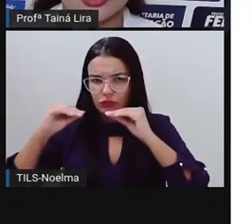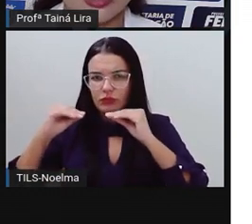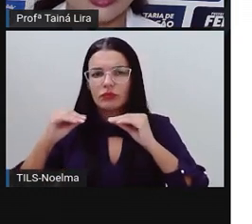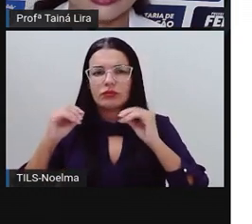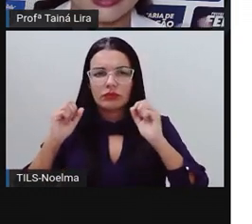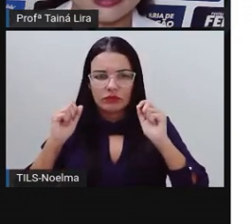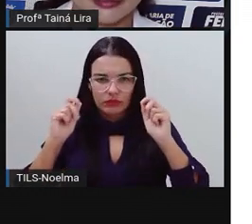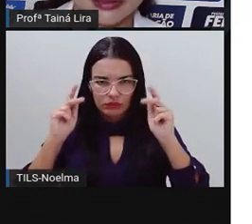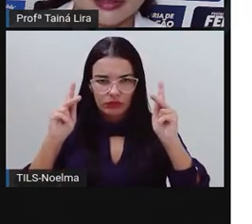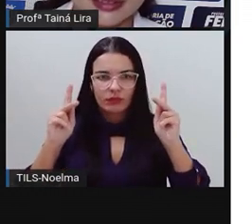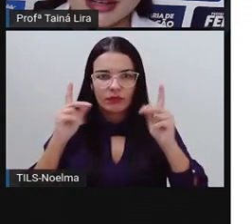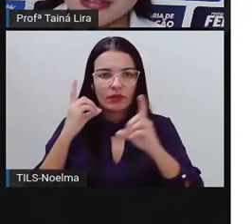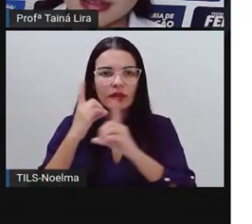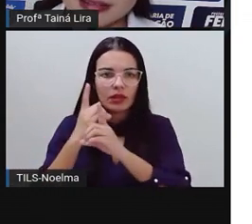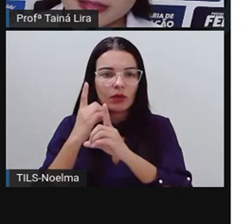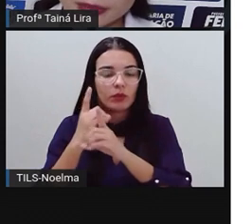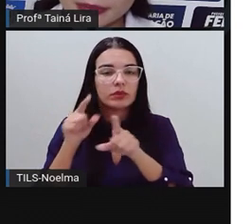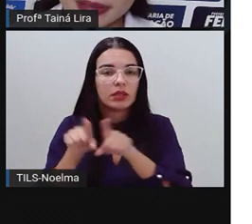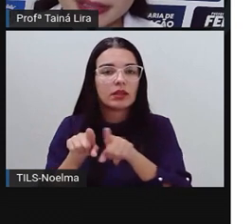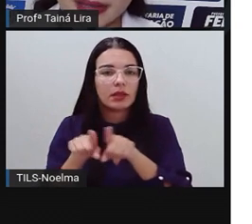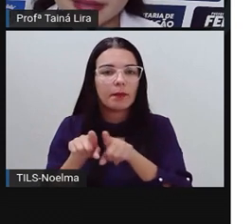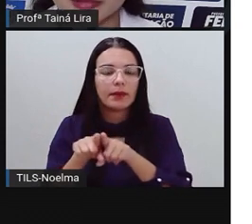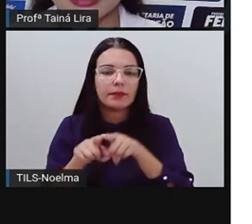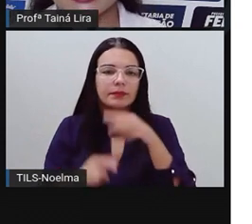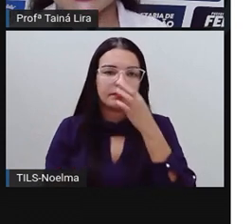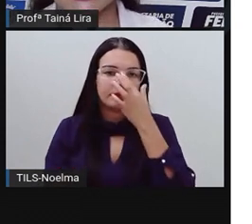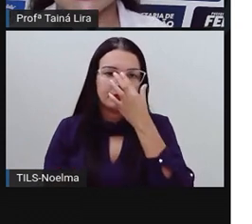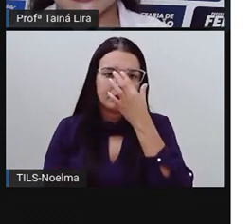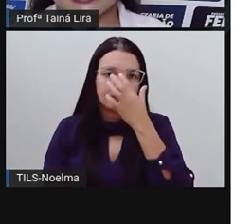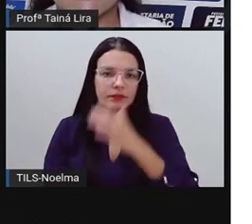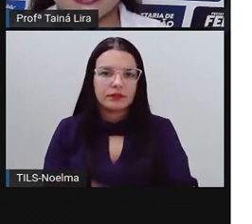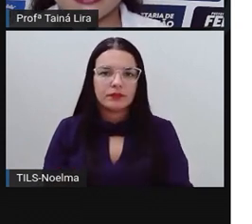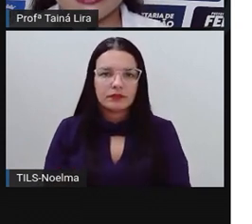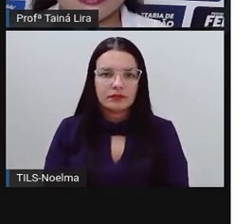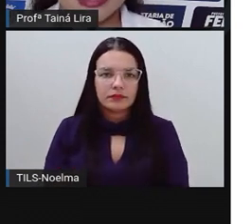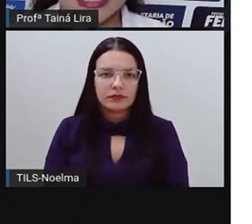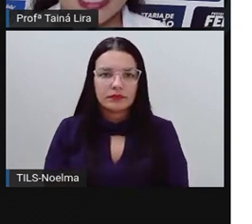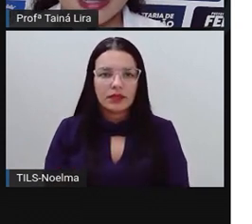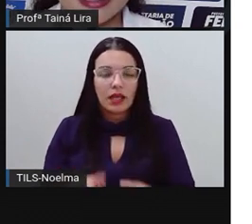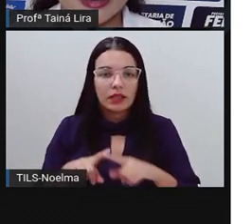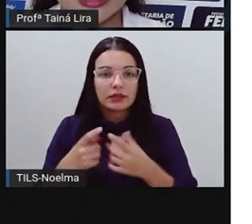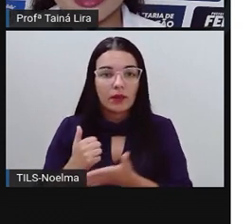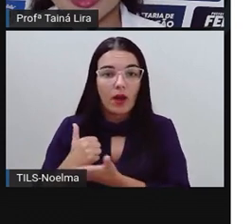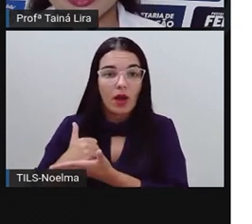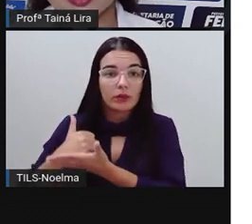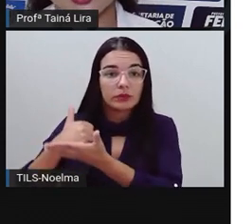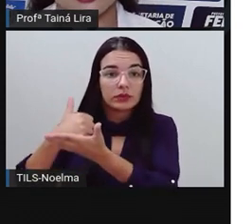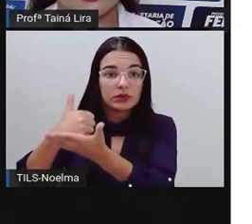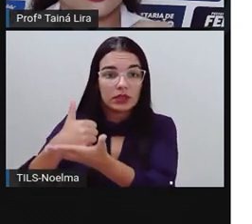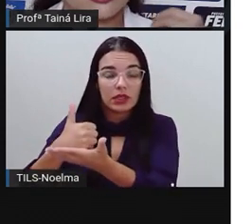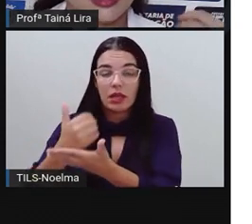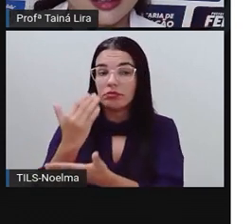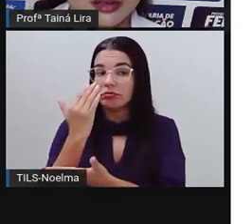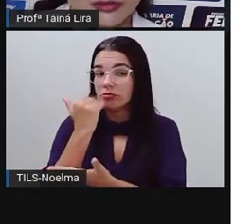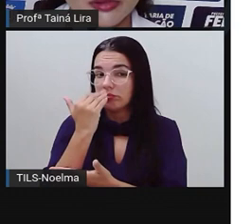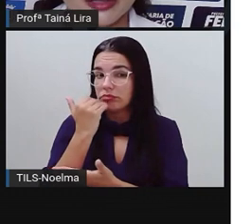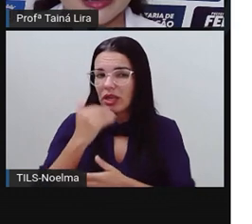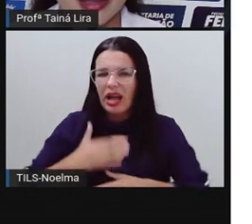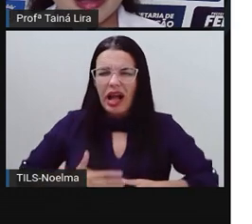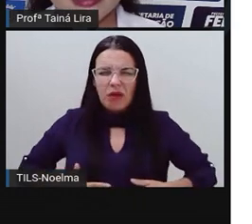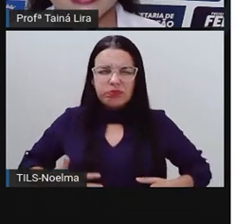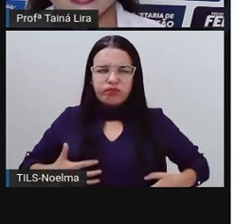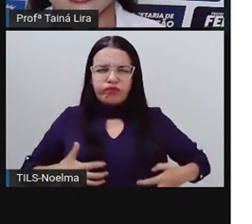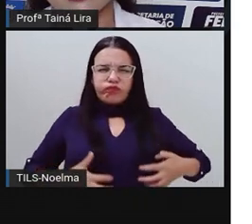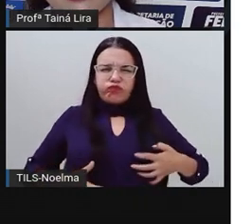né? A gente encontra ela também desidratada aí no supermercado. Então, ela vai auxiliar aí, ó, na nossa digestão,